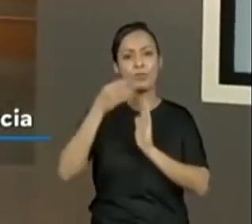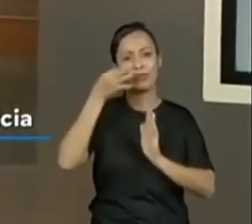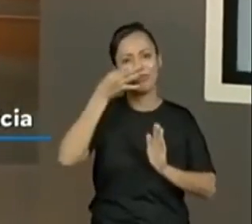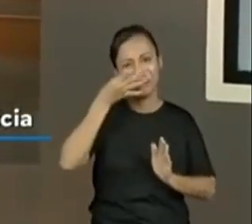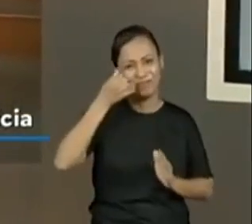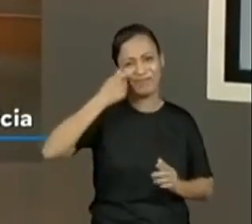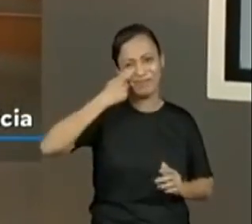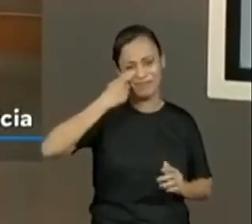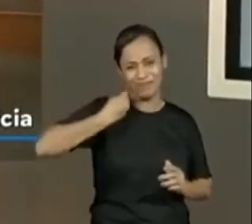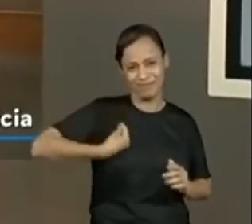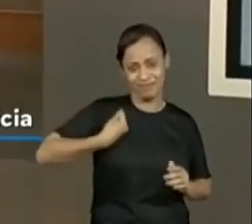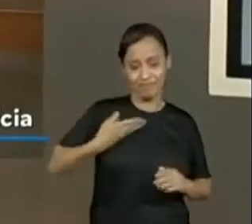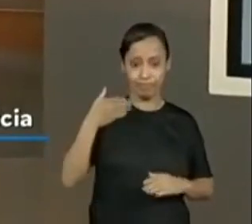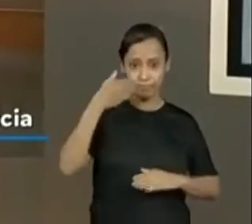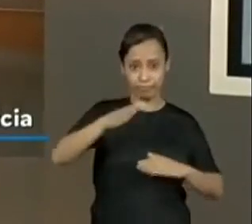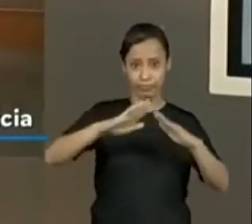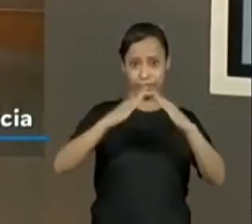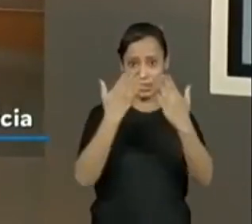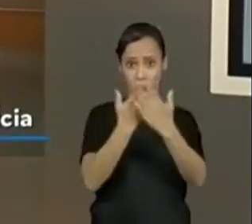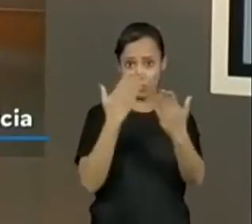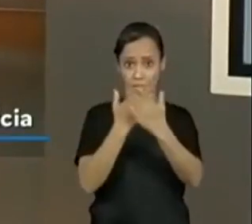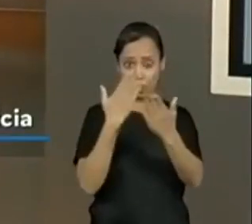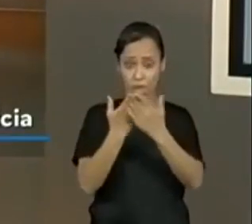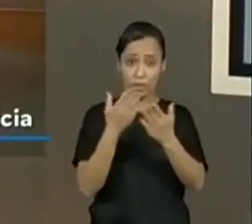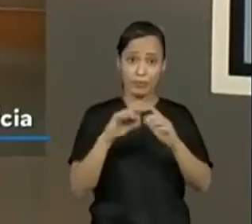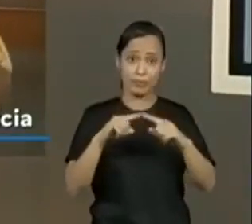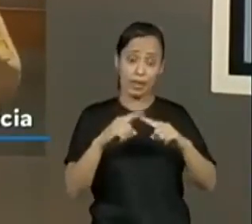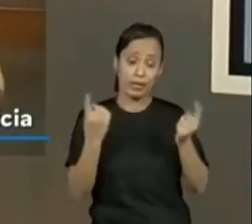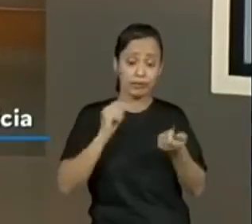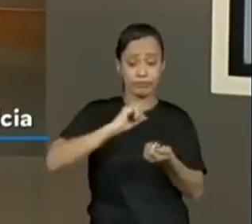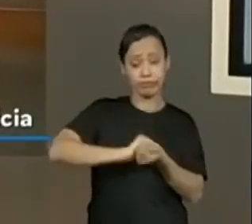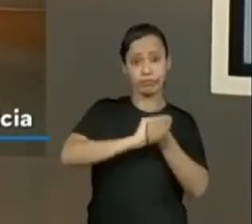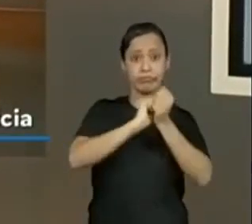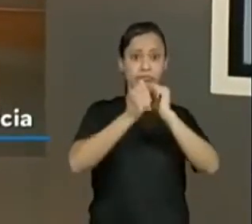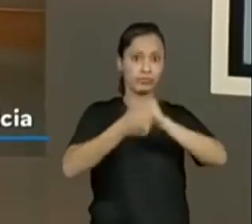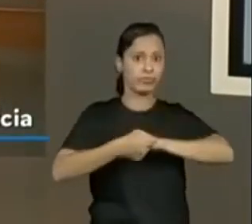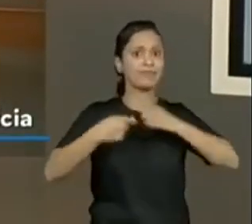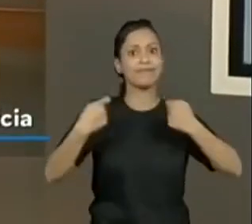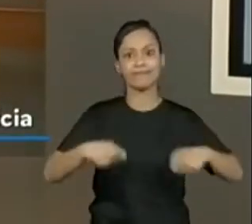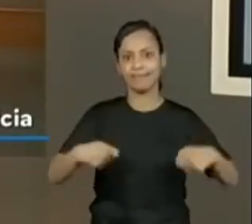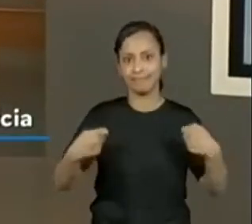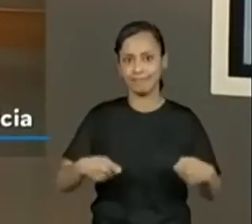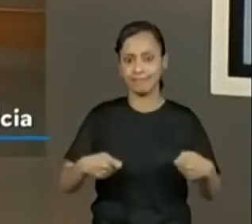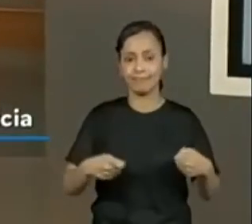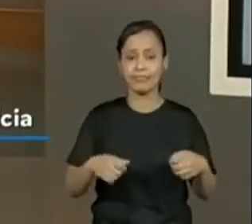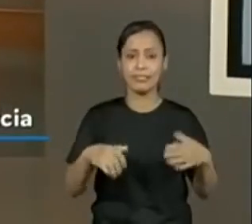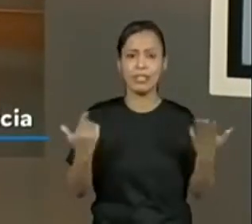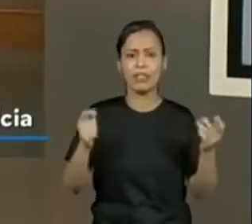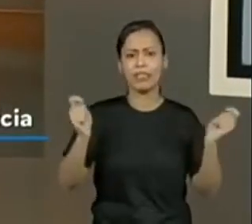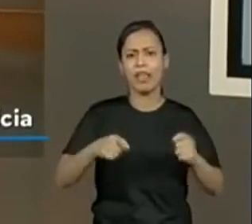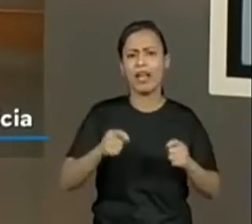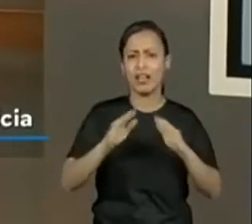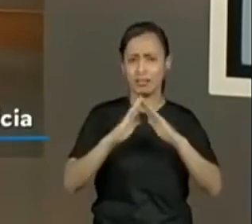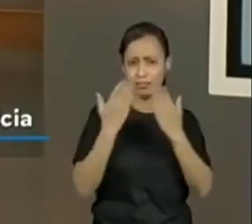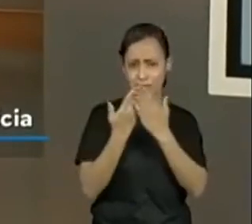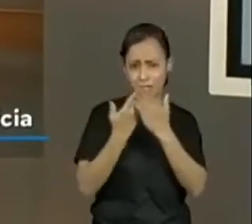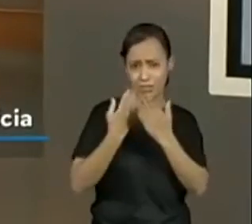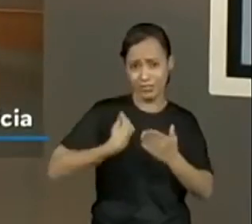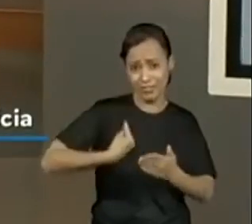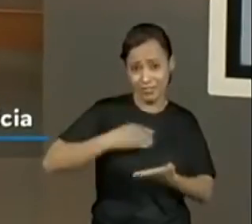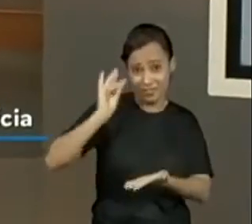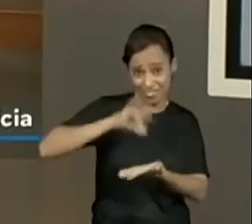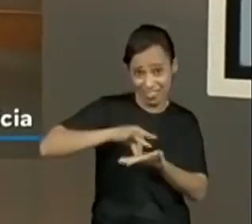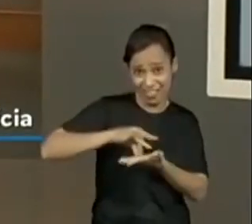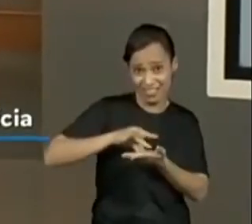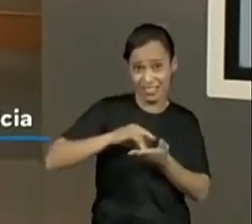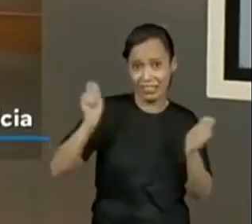diversas notícias que mais interessassem vocês, estudantes, e teríamos feito rodas de jornais, debatido sobre elas, tudo.